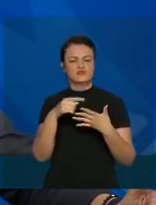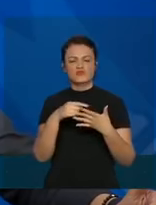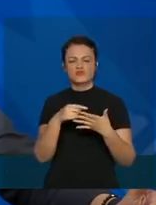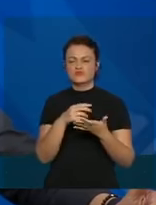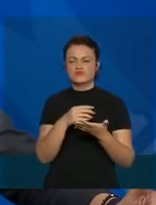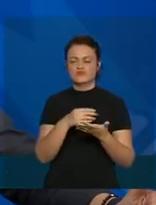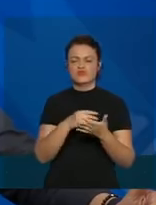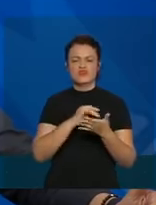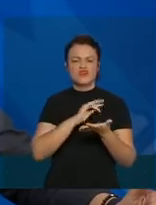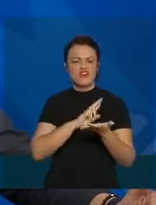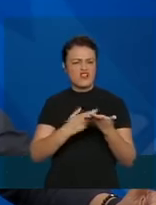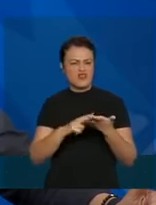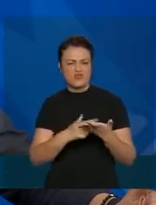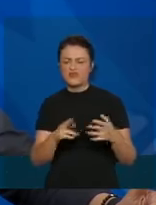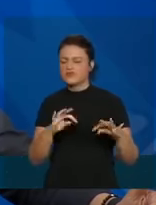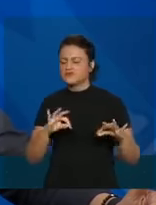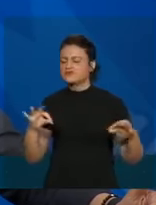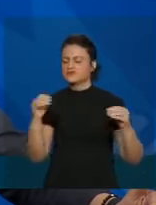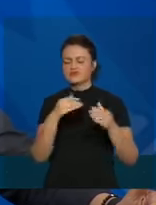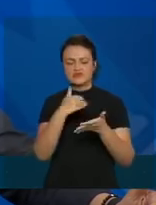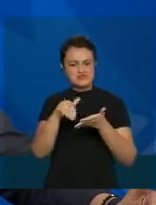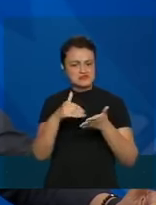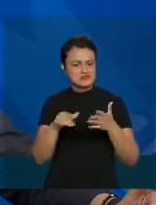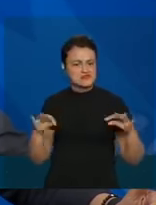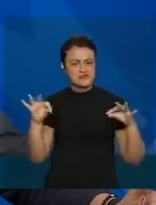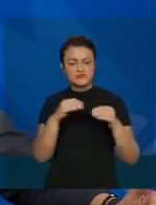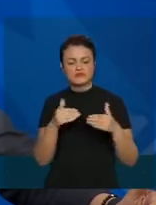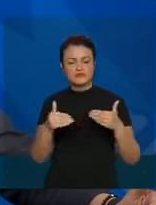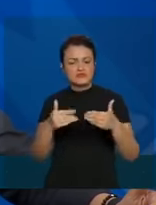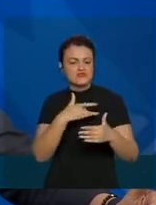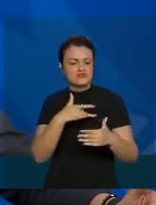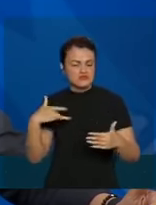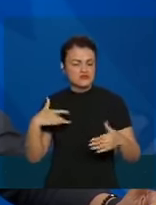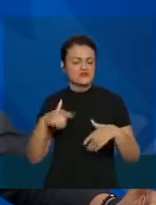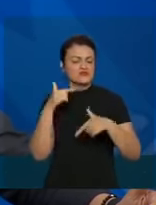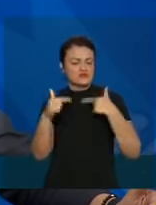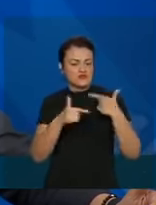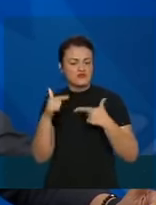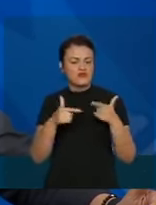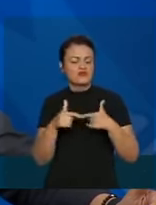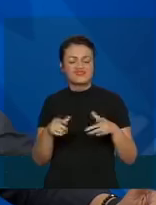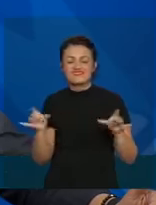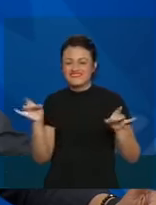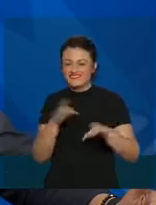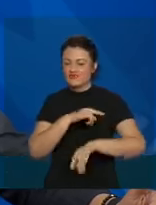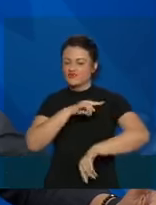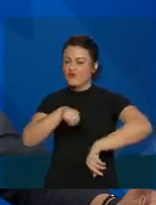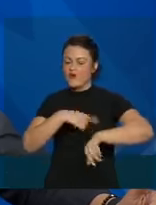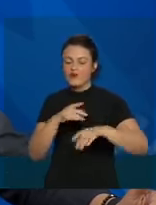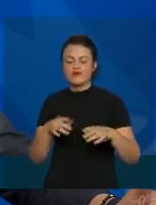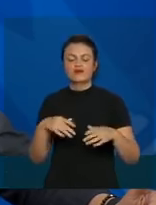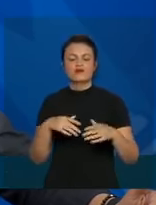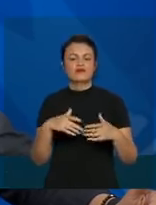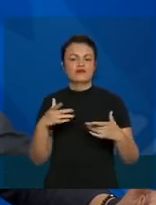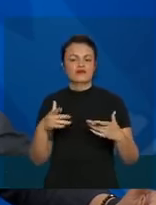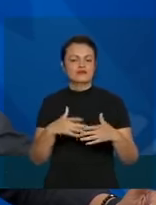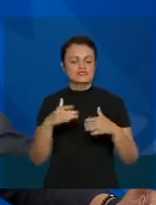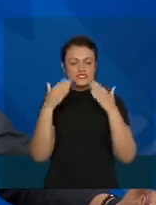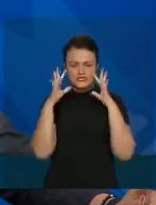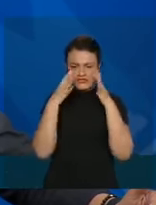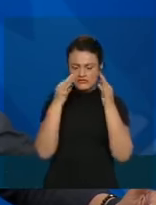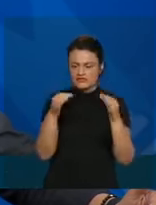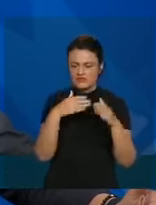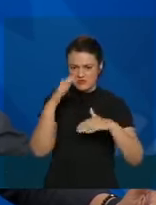boletins, todas as secretarias do Ministério da Saúde trabalhando de modo integrado, Secretaria de Atenção Primária, de Atenção